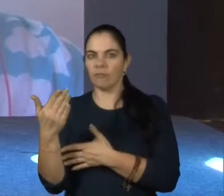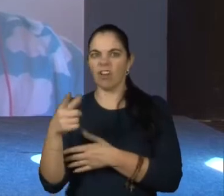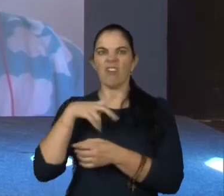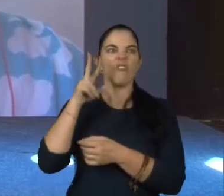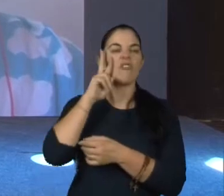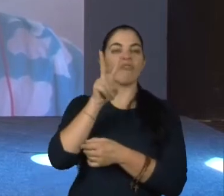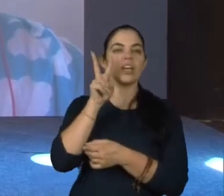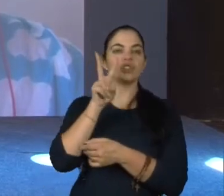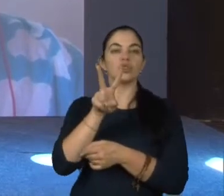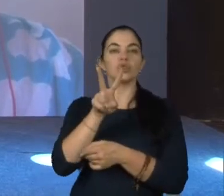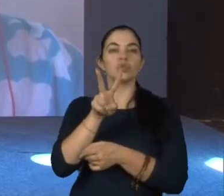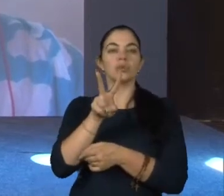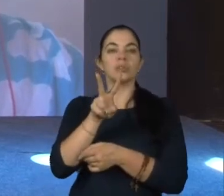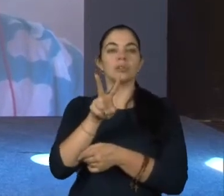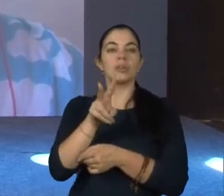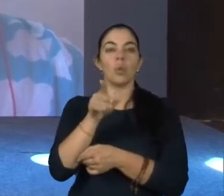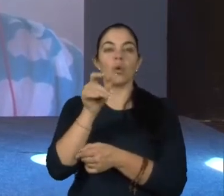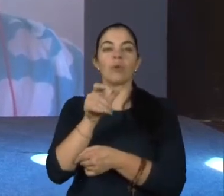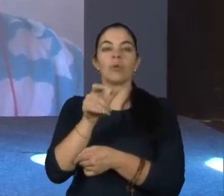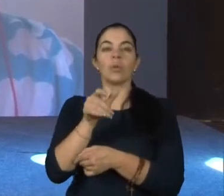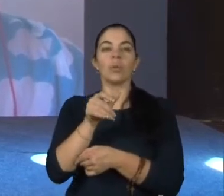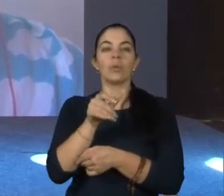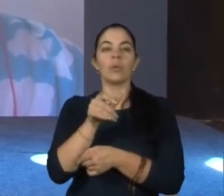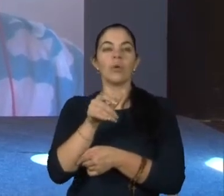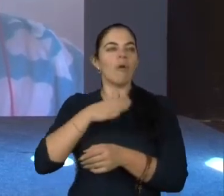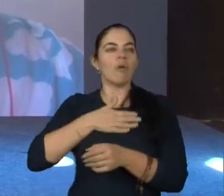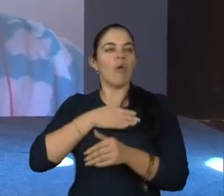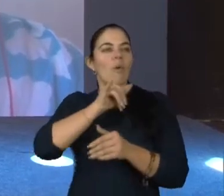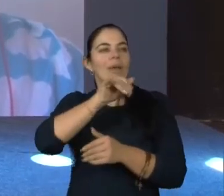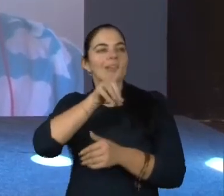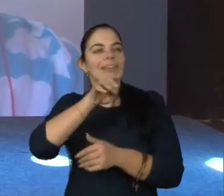vejo a questão do seu ideal. Isso me representa.